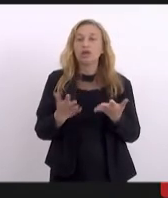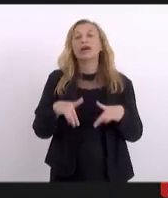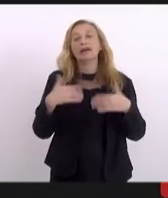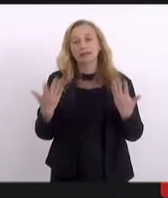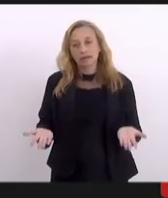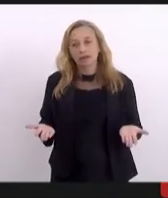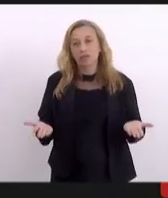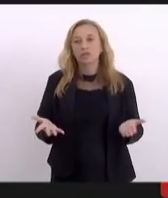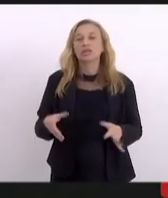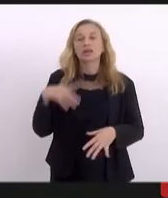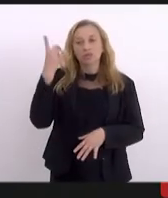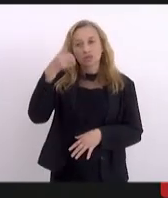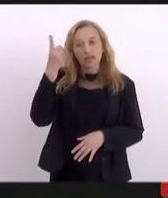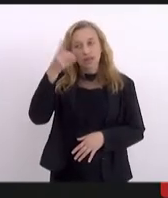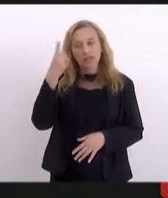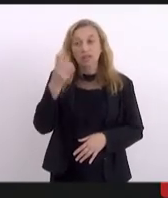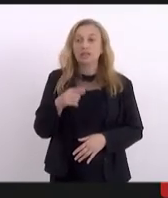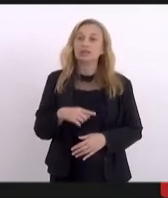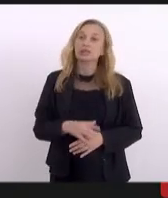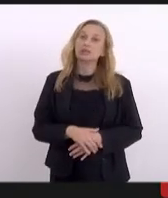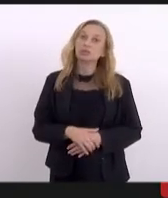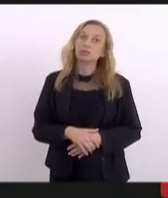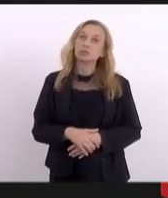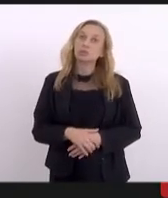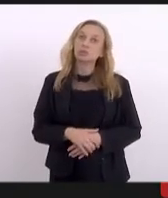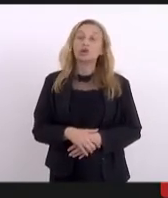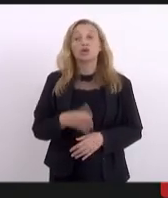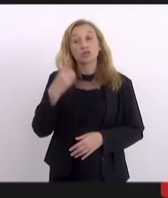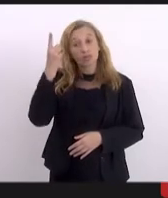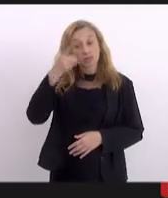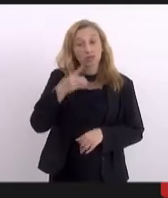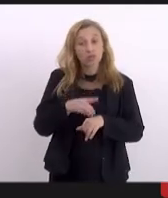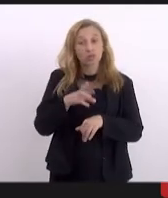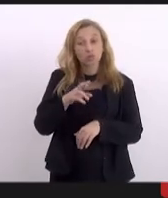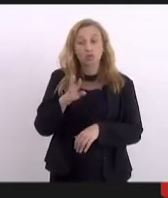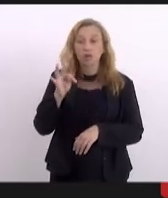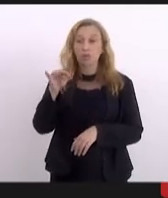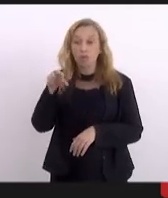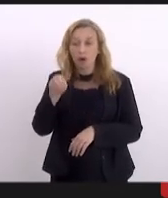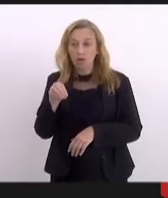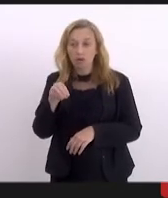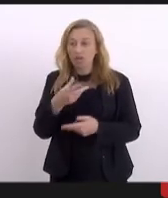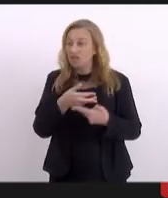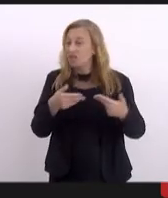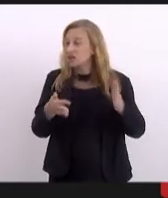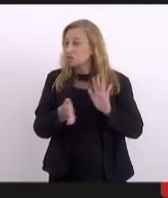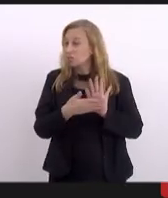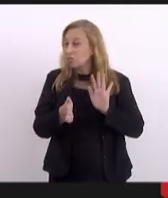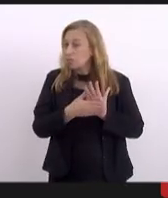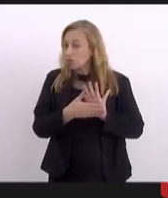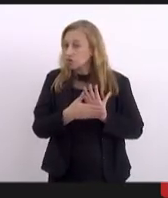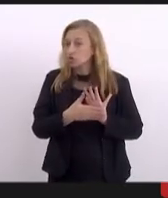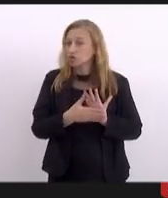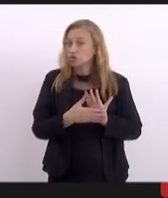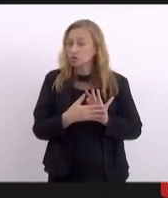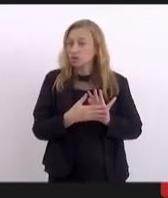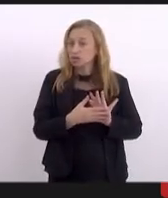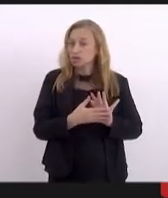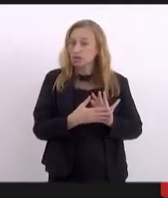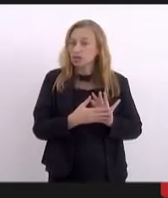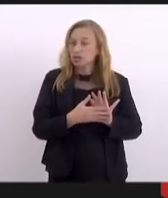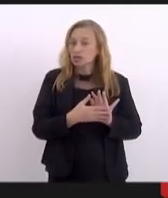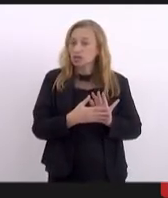Então, deputada, ele e o deputado doutor Deodalto pega um monte de propostas que estão